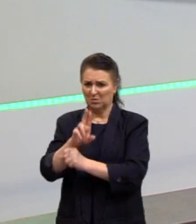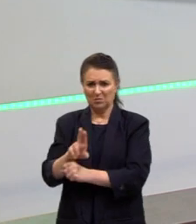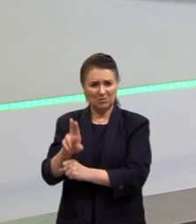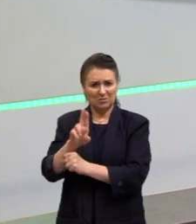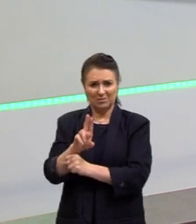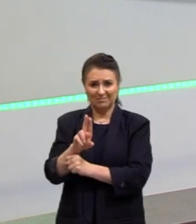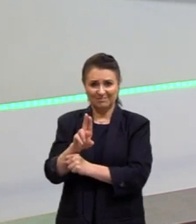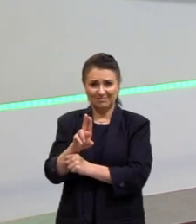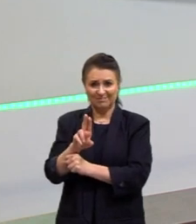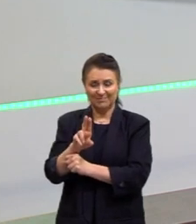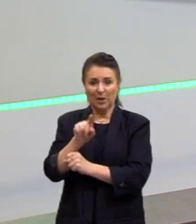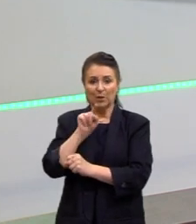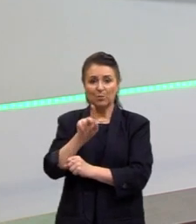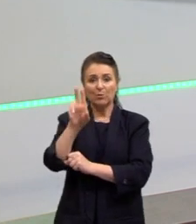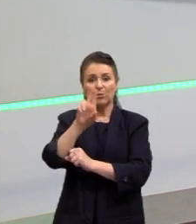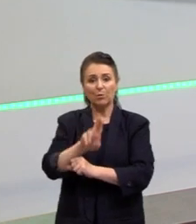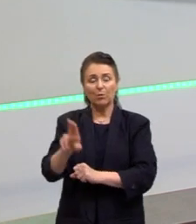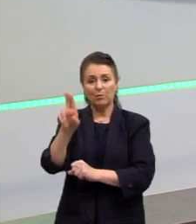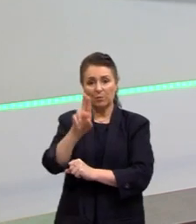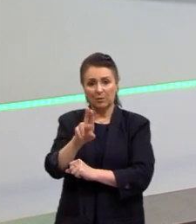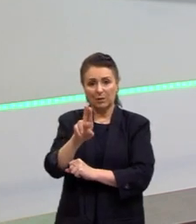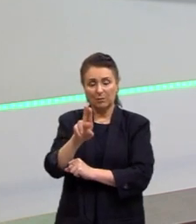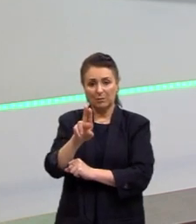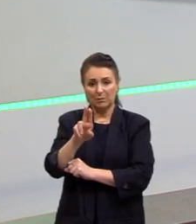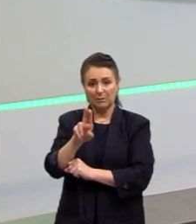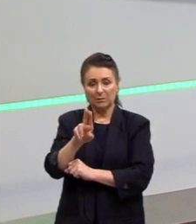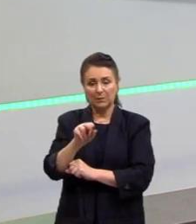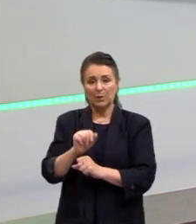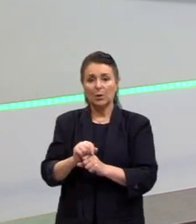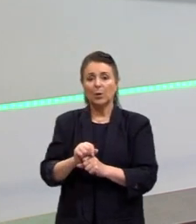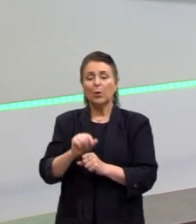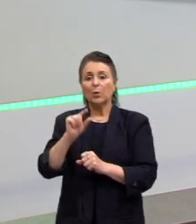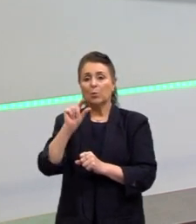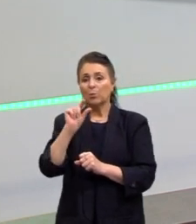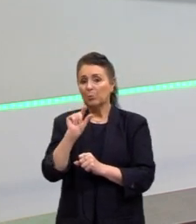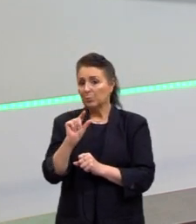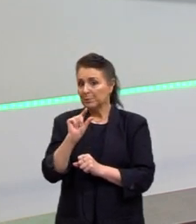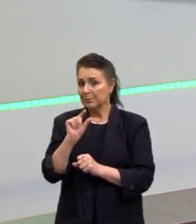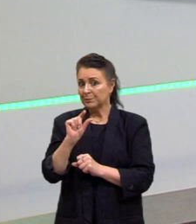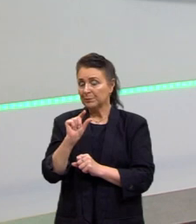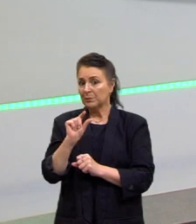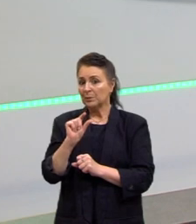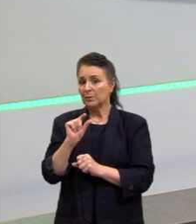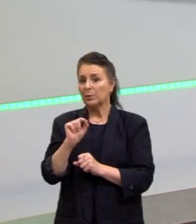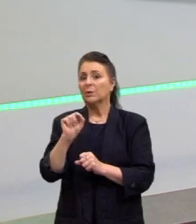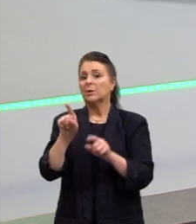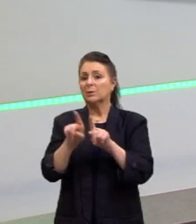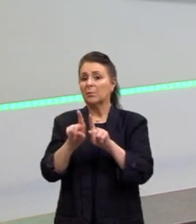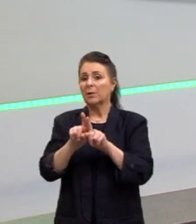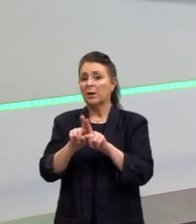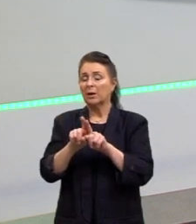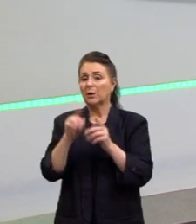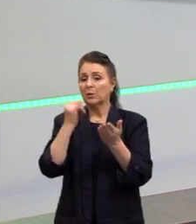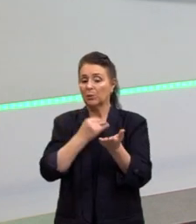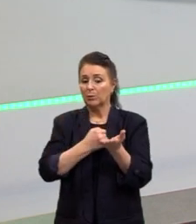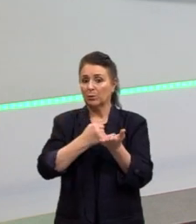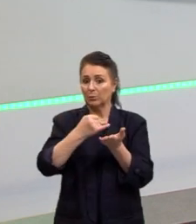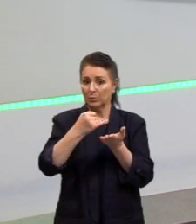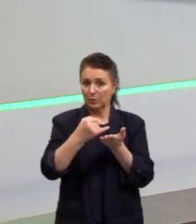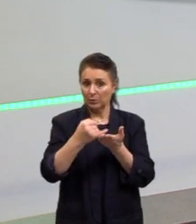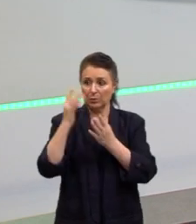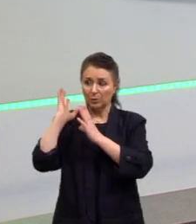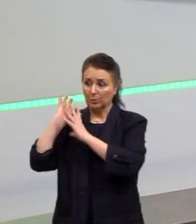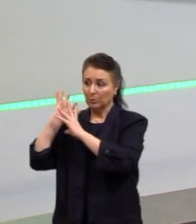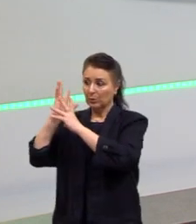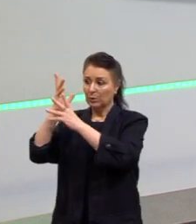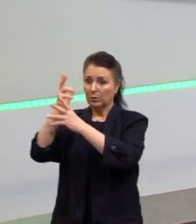Tu vai usar a mesma matéria, uma parte da mesma matéria do pãozinho que foi usado na introdução, que é retomar a